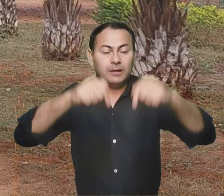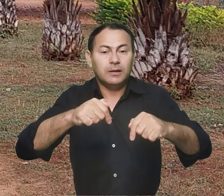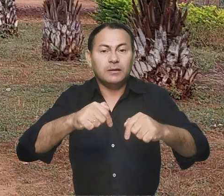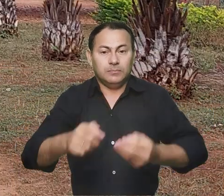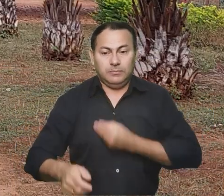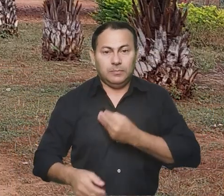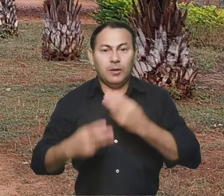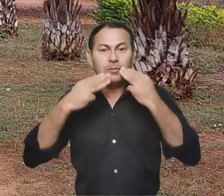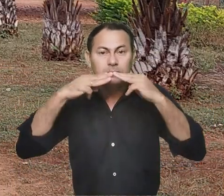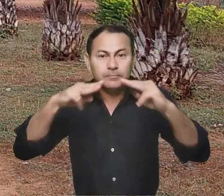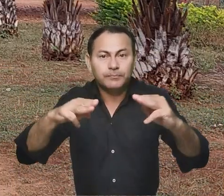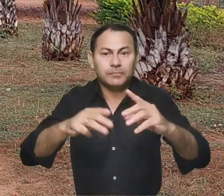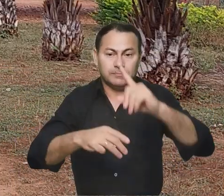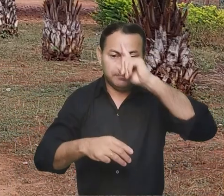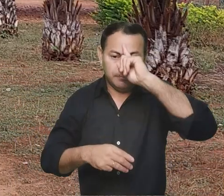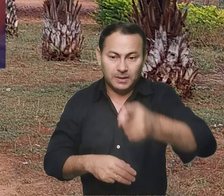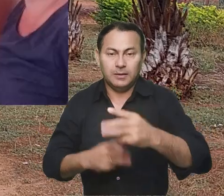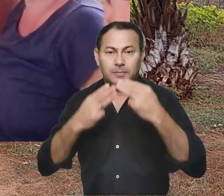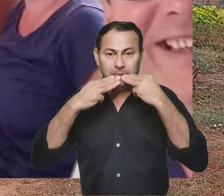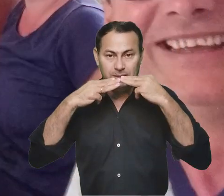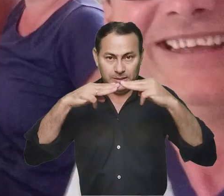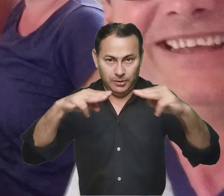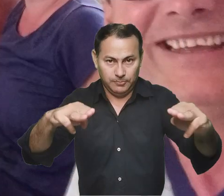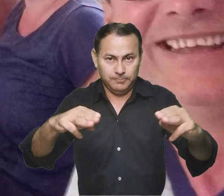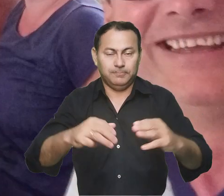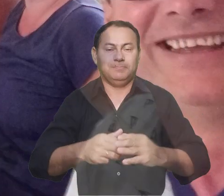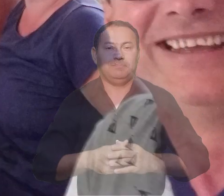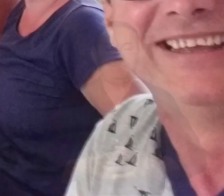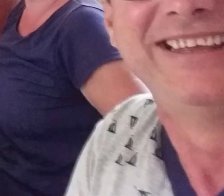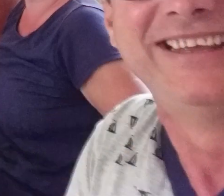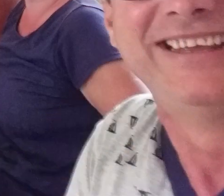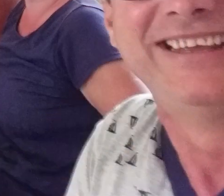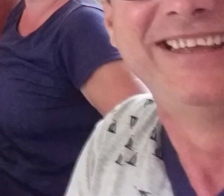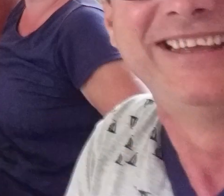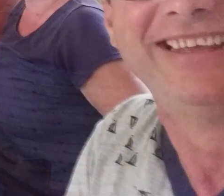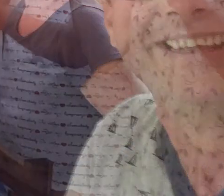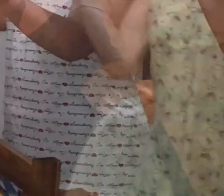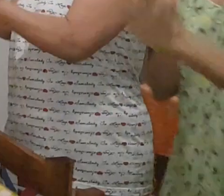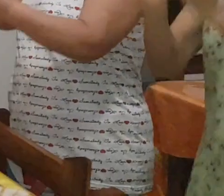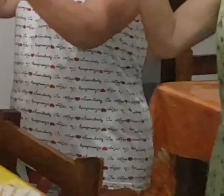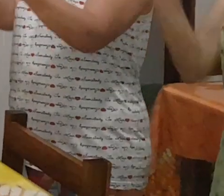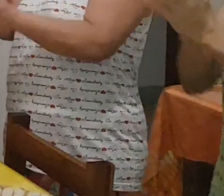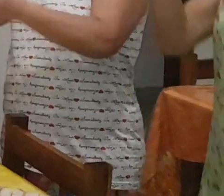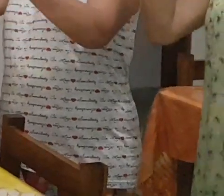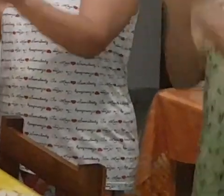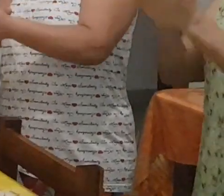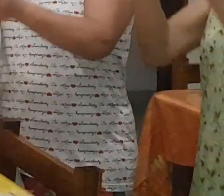que vivem os missionários que são enviados em missão. Música